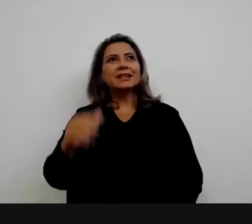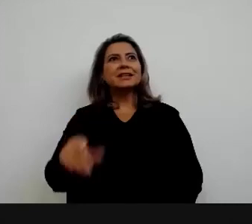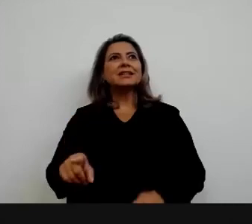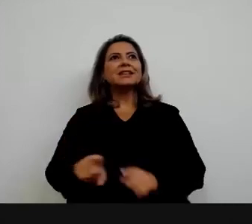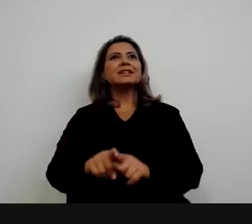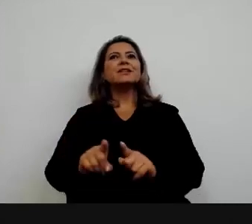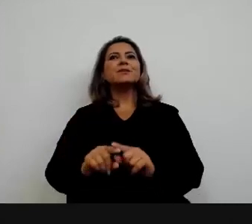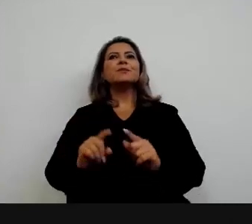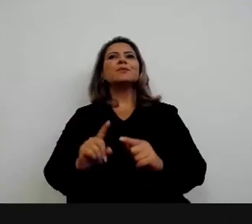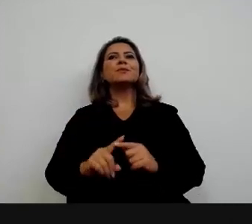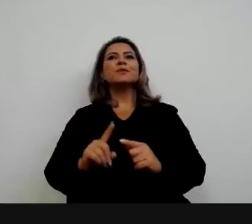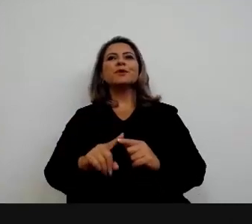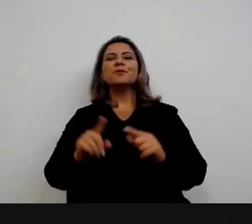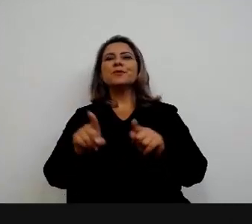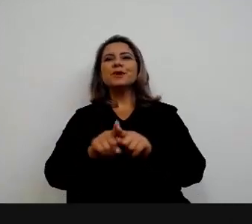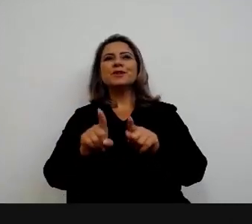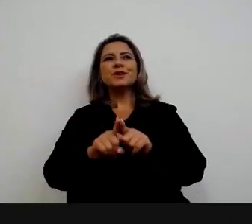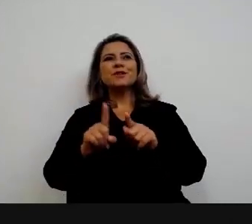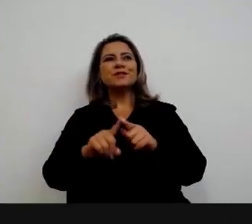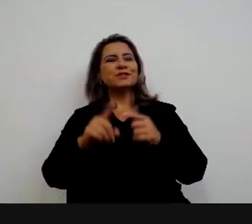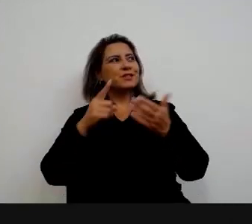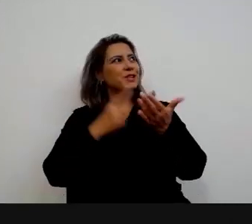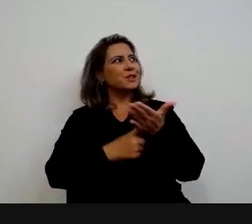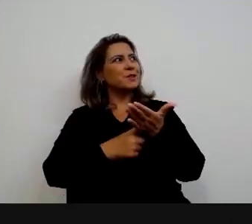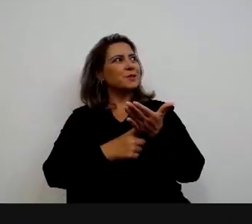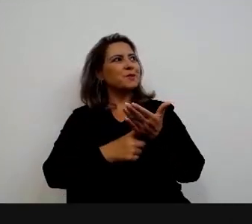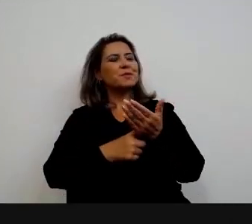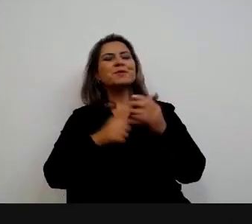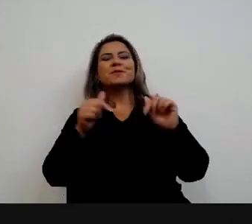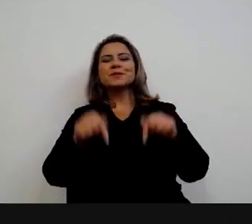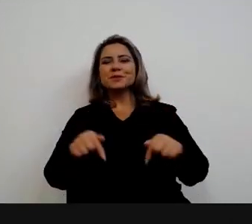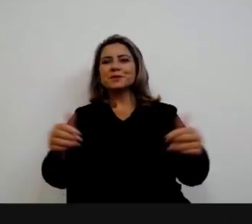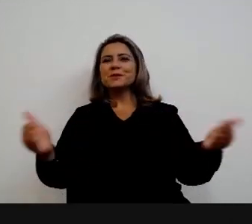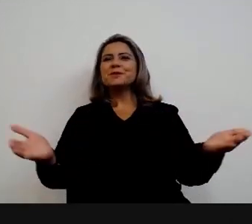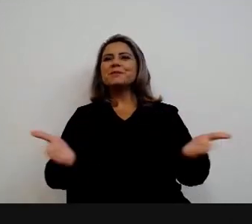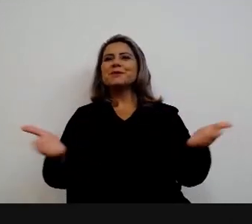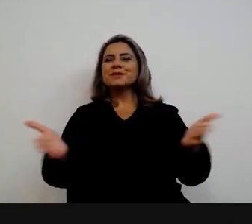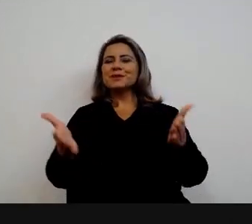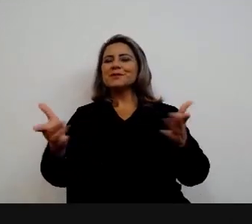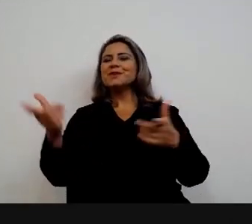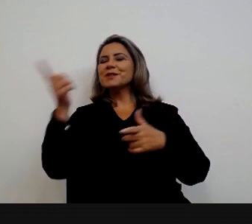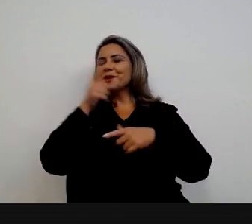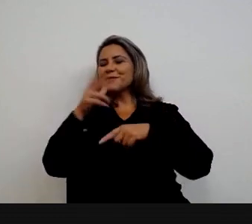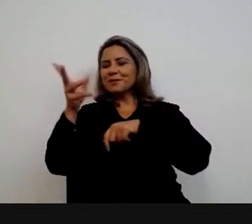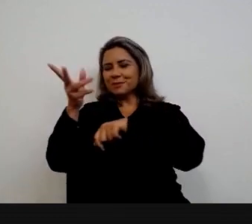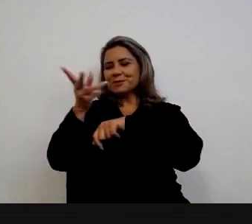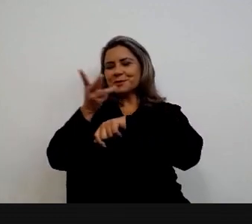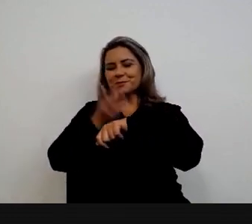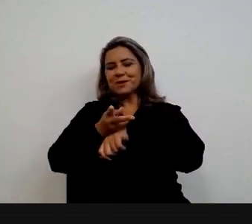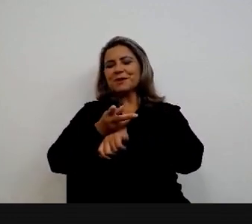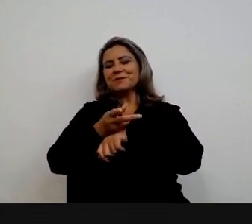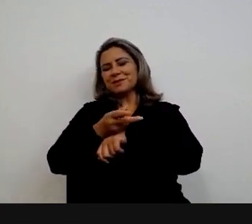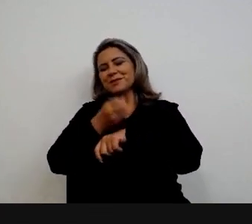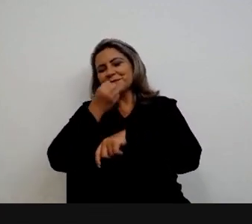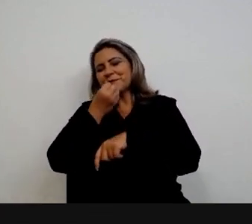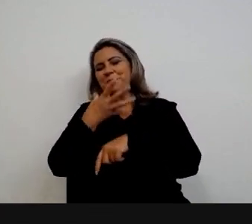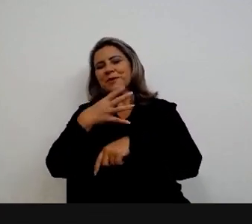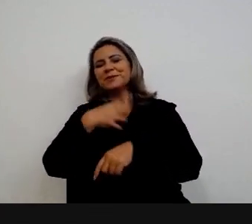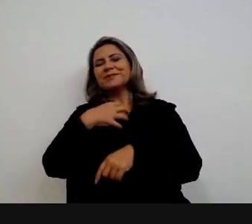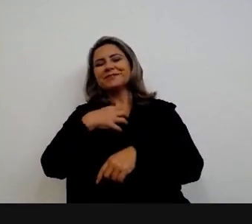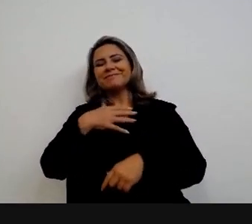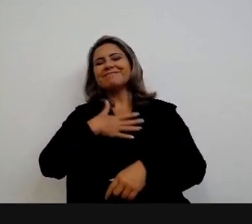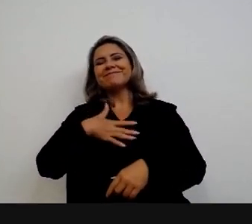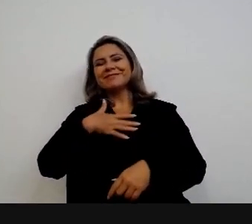a Câmara dos Deputados porque nos honrou com o prêmio Darcy Ribeiro desse ano nós fomos um dos três premiados é só obrigado